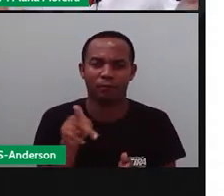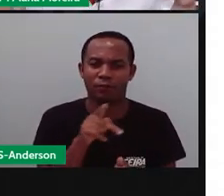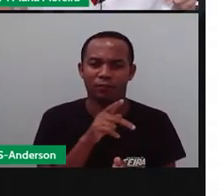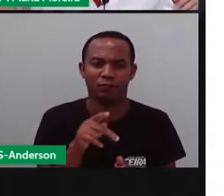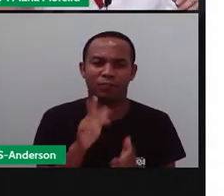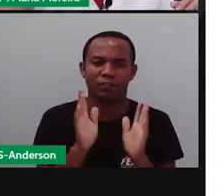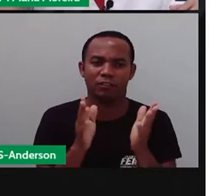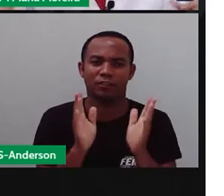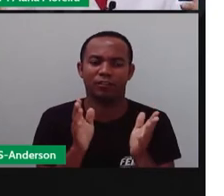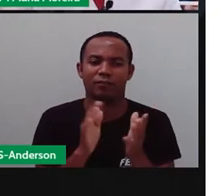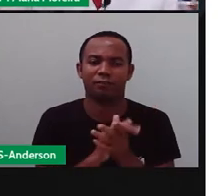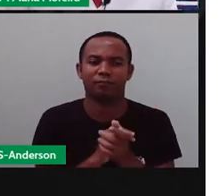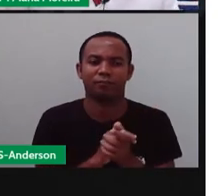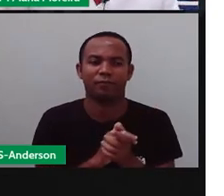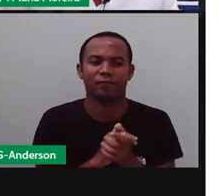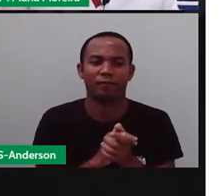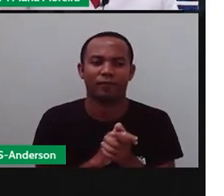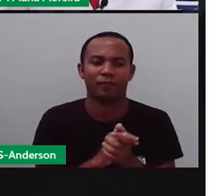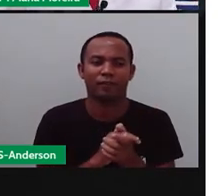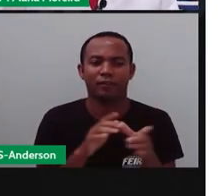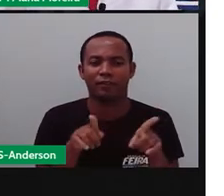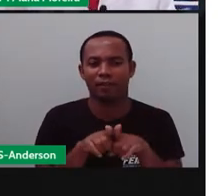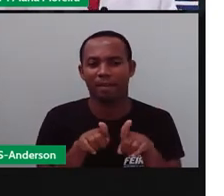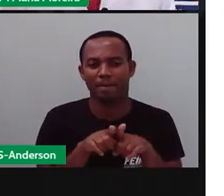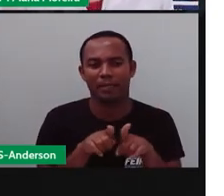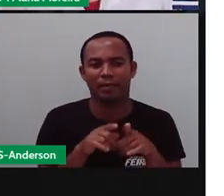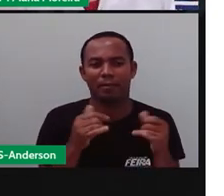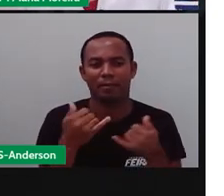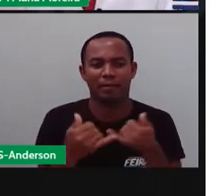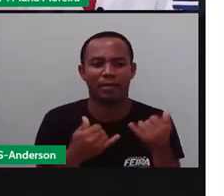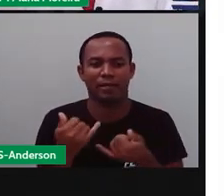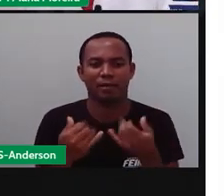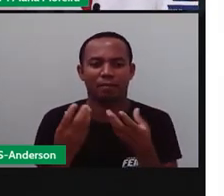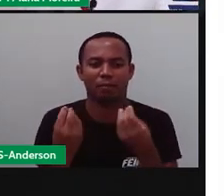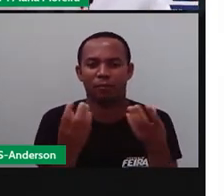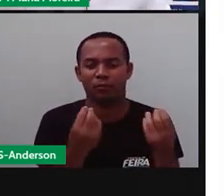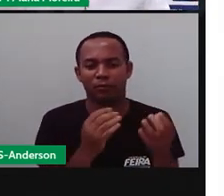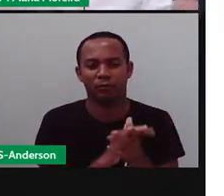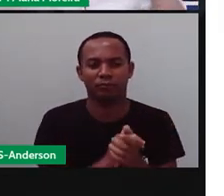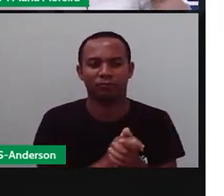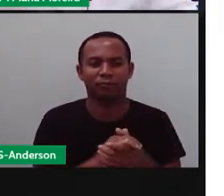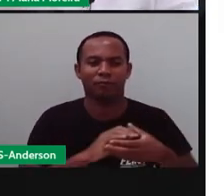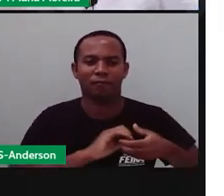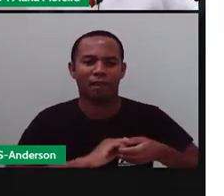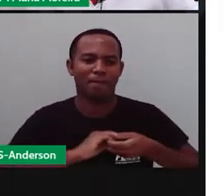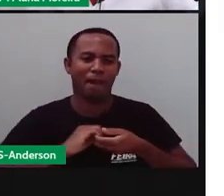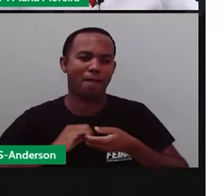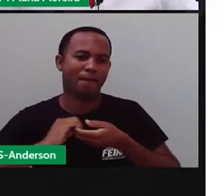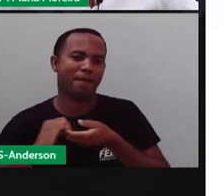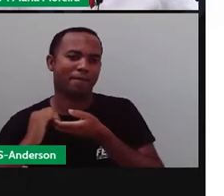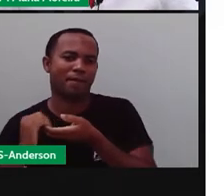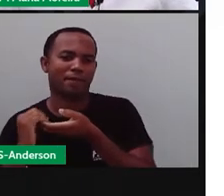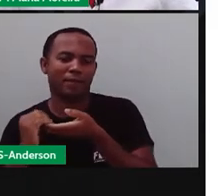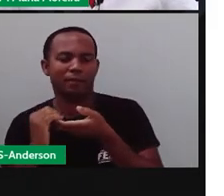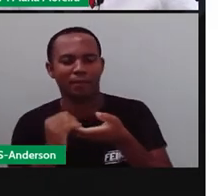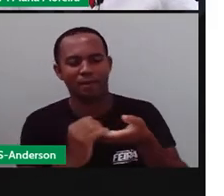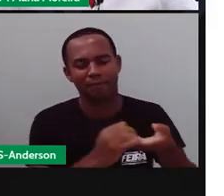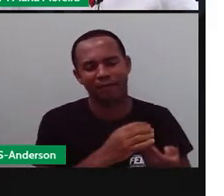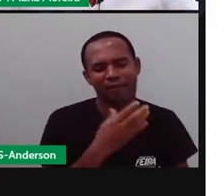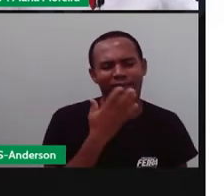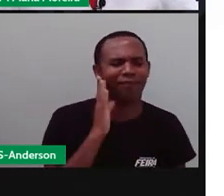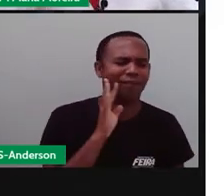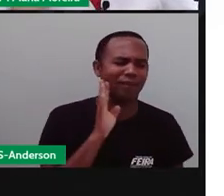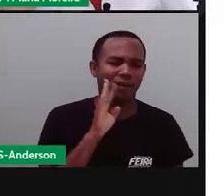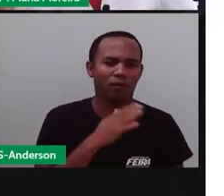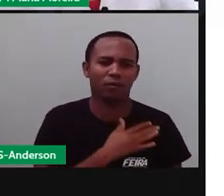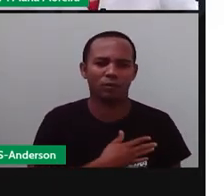Que é só um pouquinho mais velha que vocês, brincou bastante de ciranda e de roda. Perguntem aos responsáveis por vocês, né?